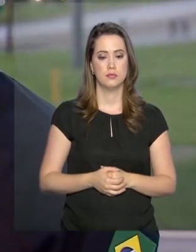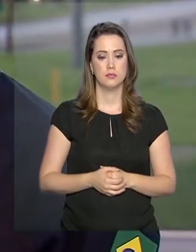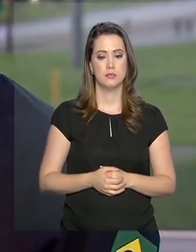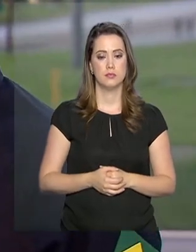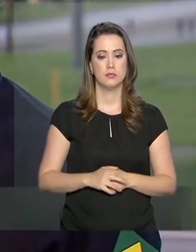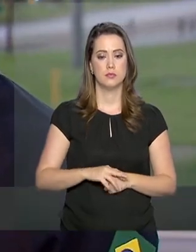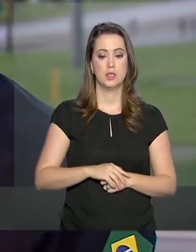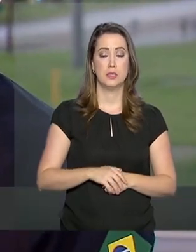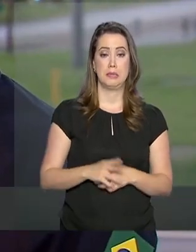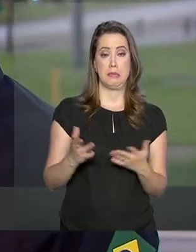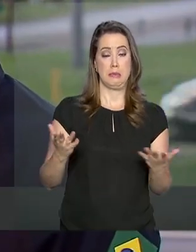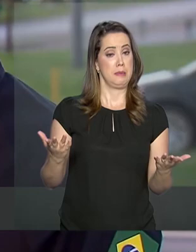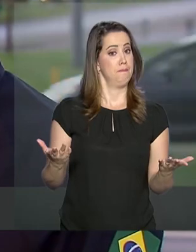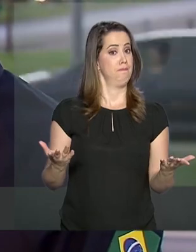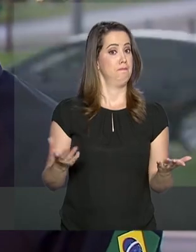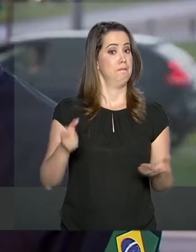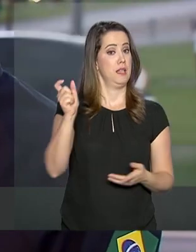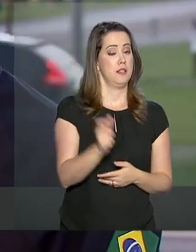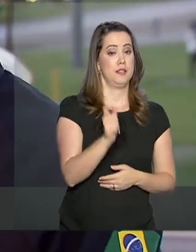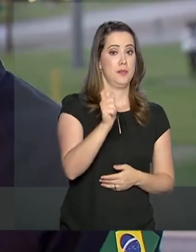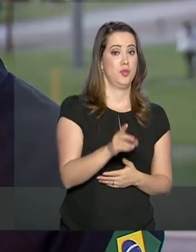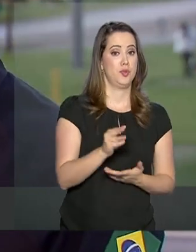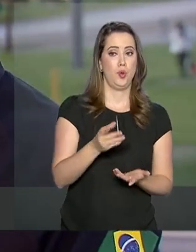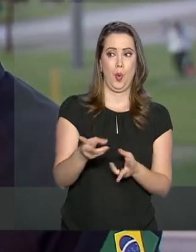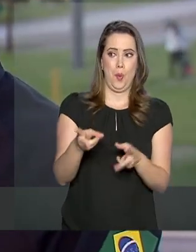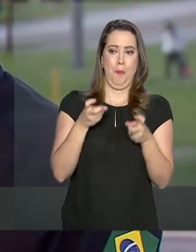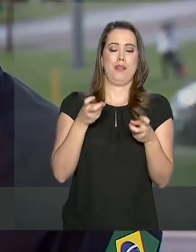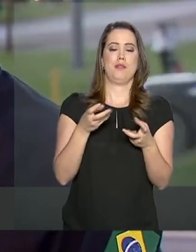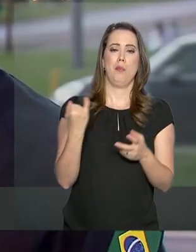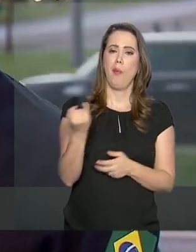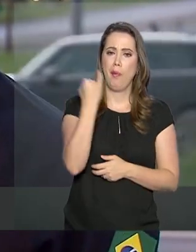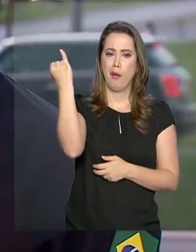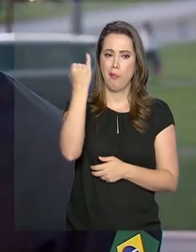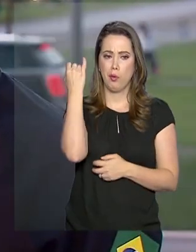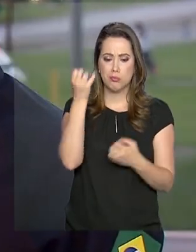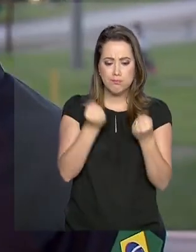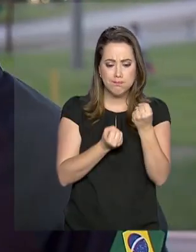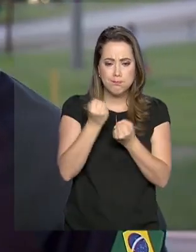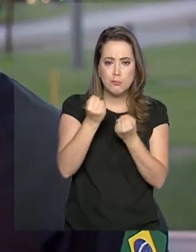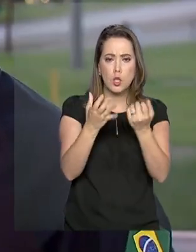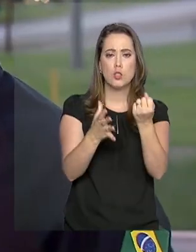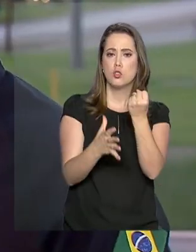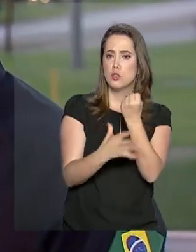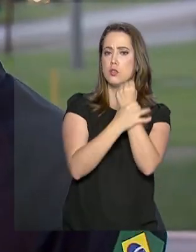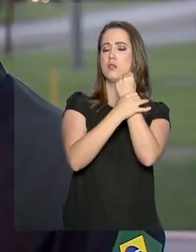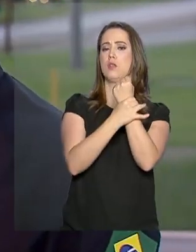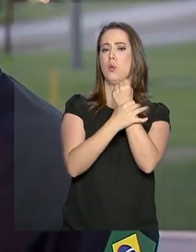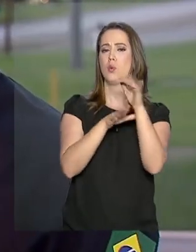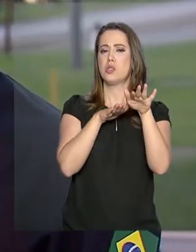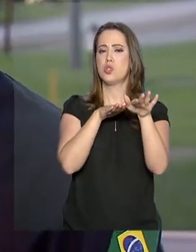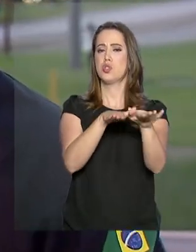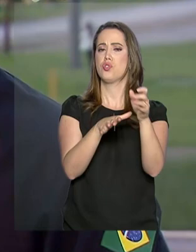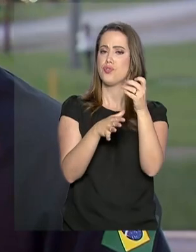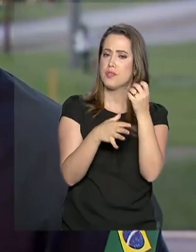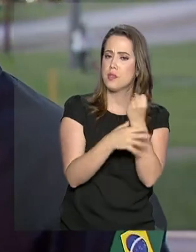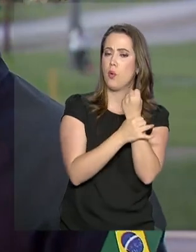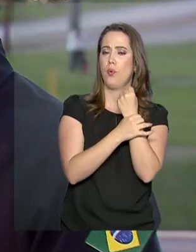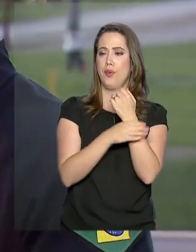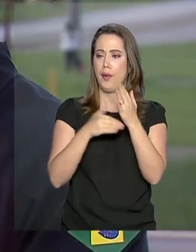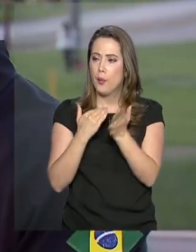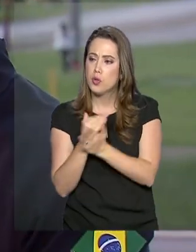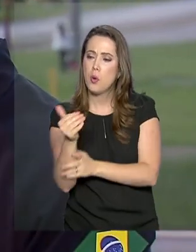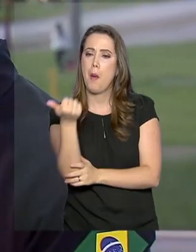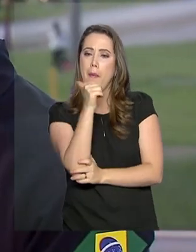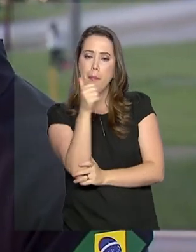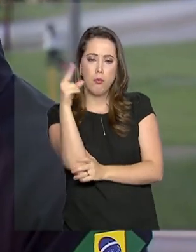Muita gente ainda não percebeu a importância do papel delas na construção de um trânsito seguro e continuam dirigindo embriagados, continuam